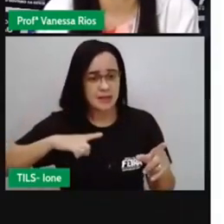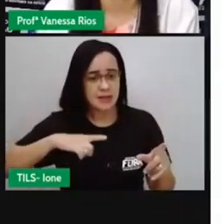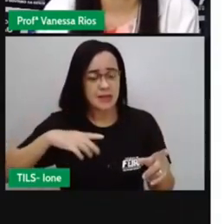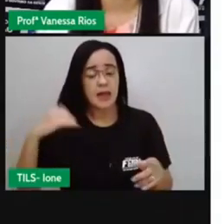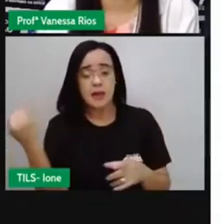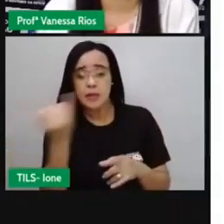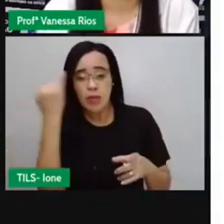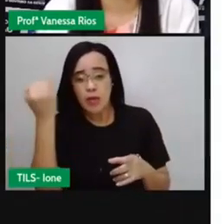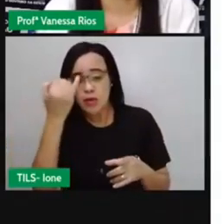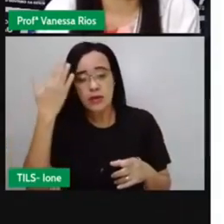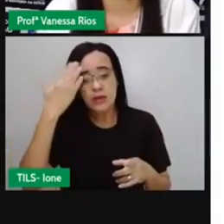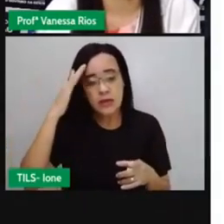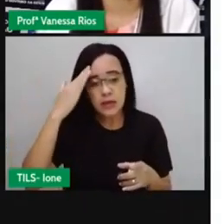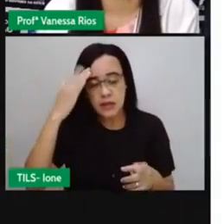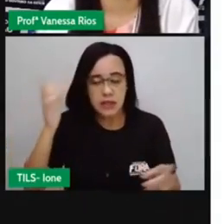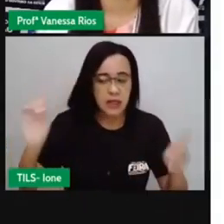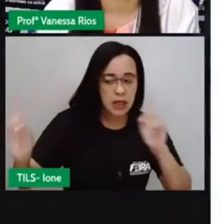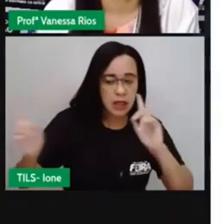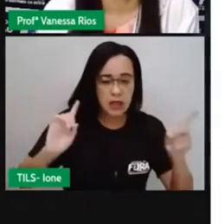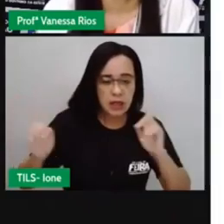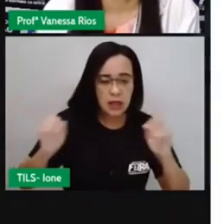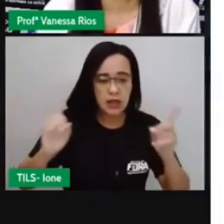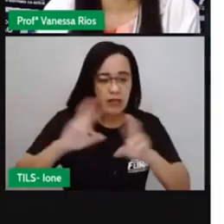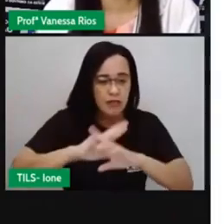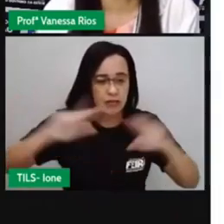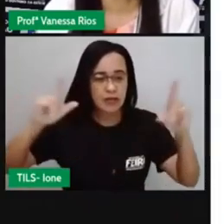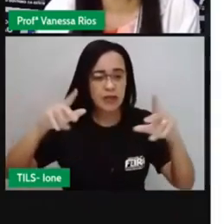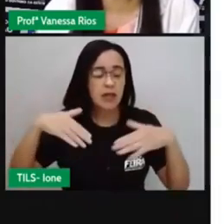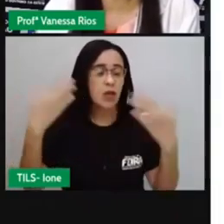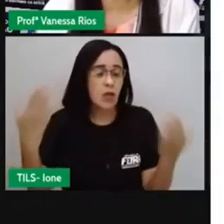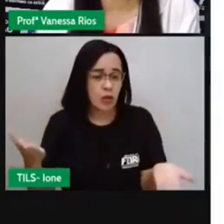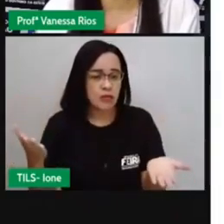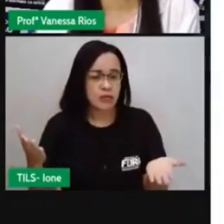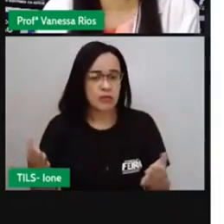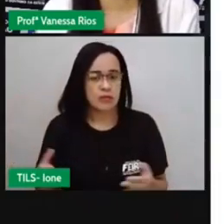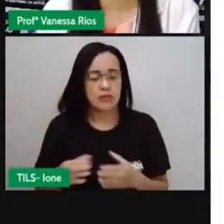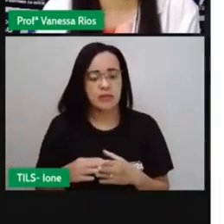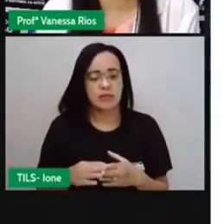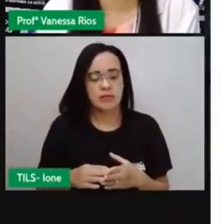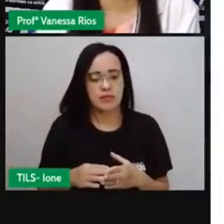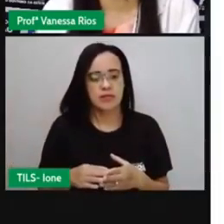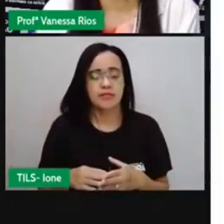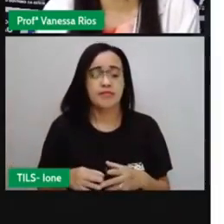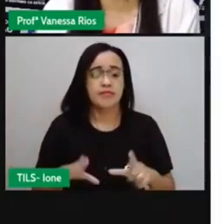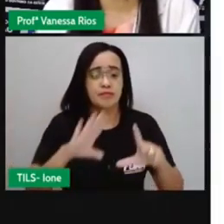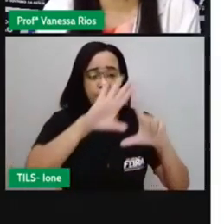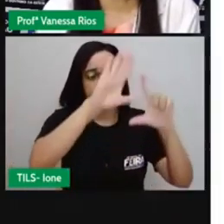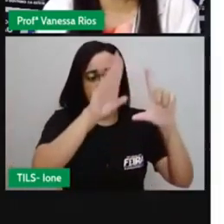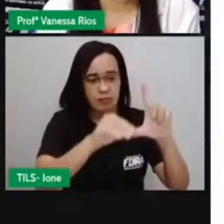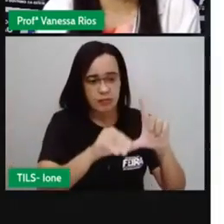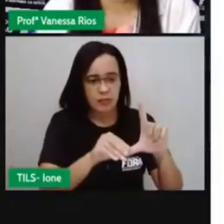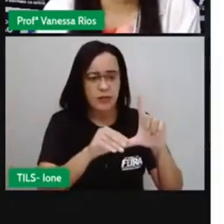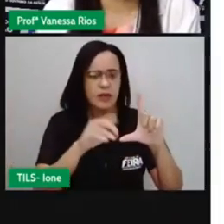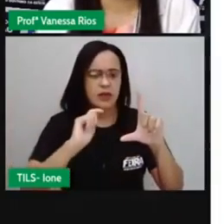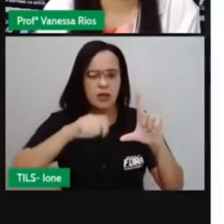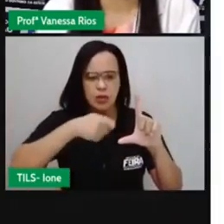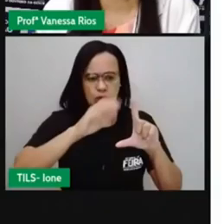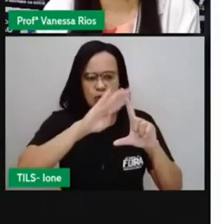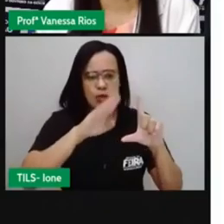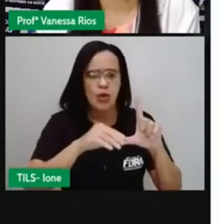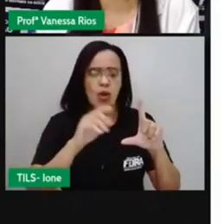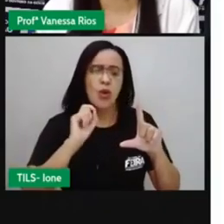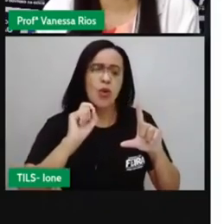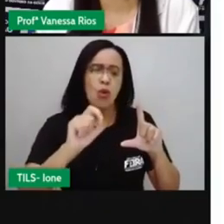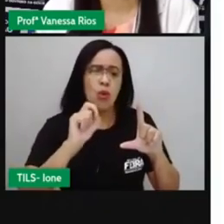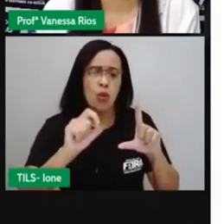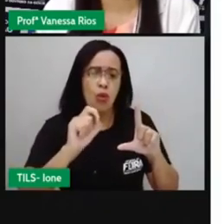entender quais são essas diferenças. O cartoon se caracteriza como uma anedota gráfica em que nele